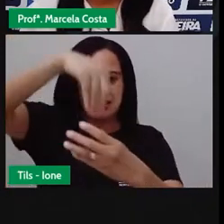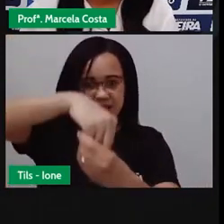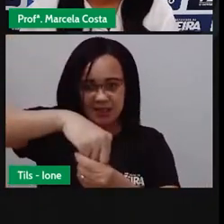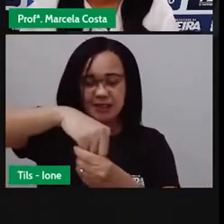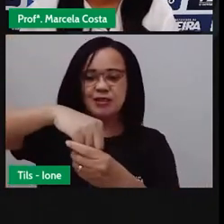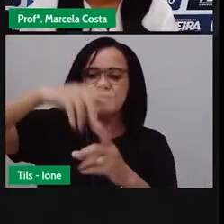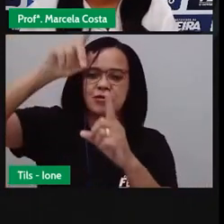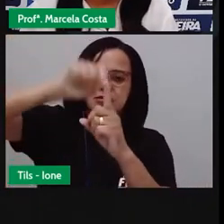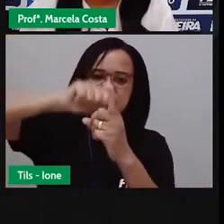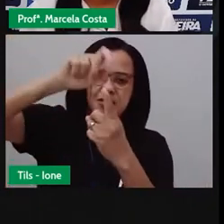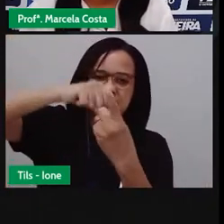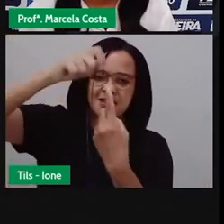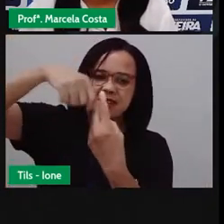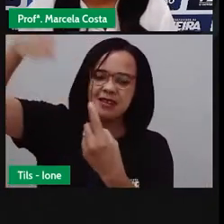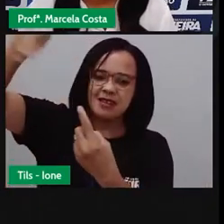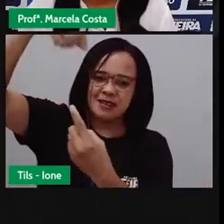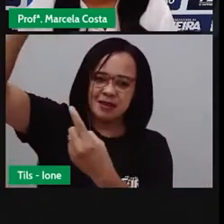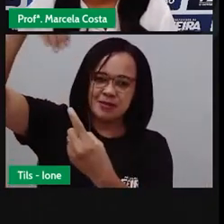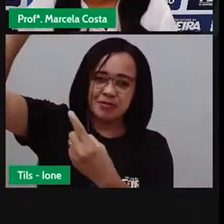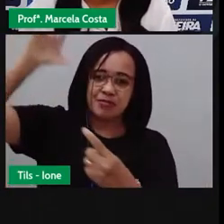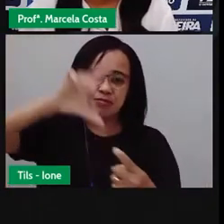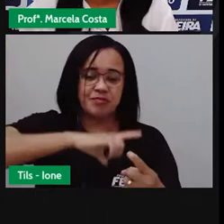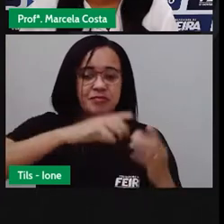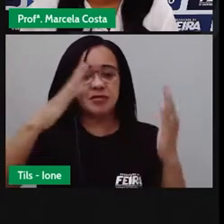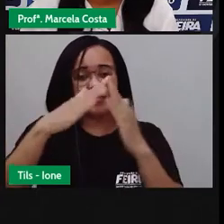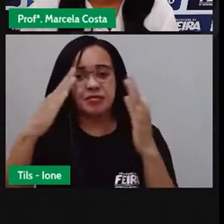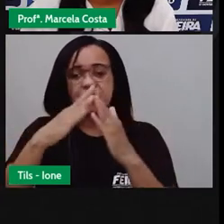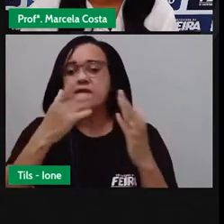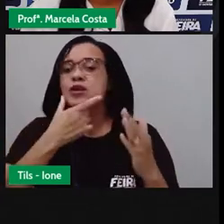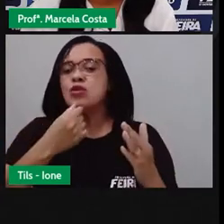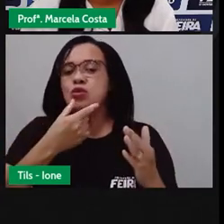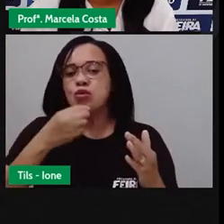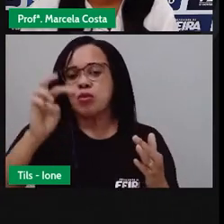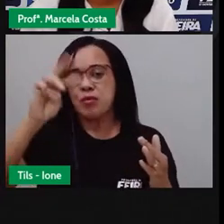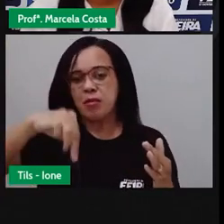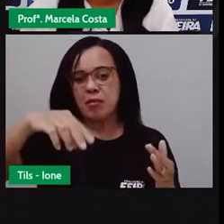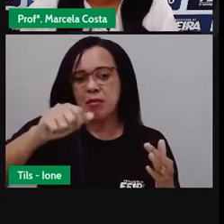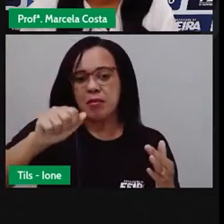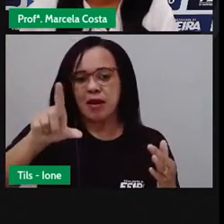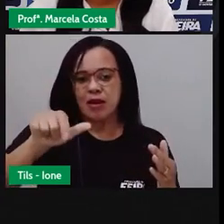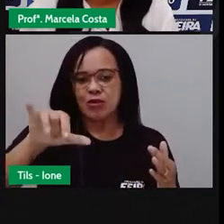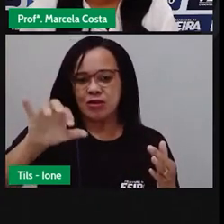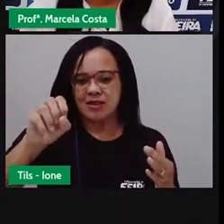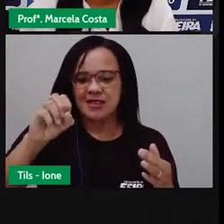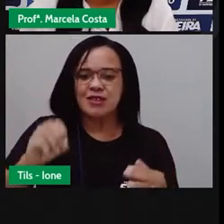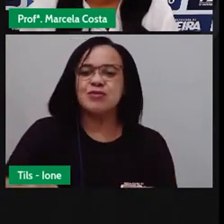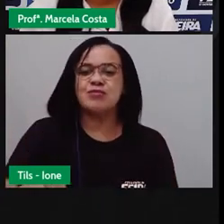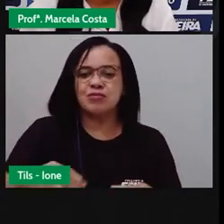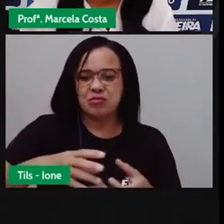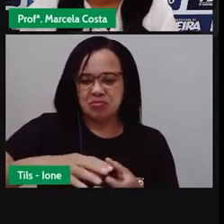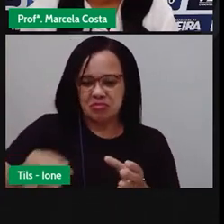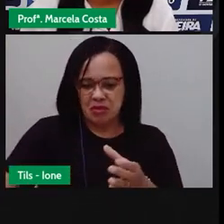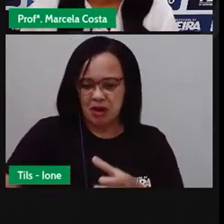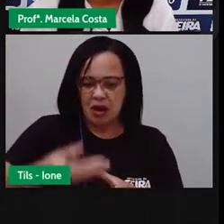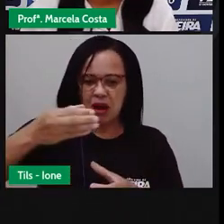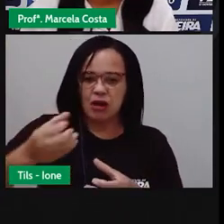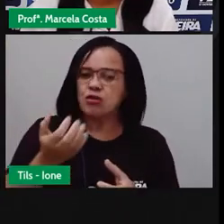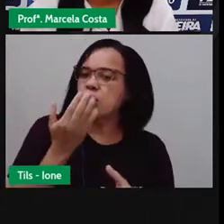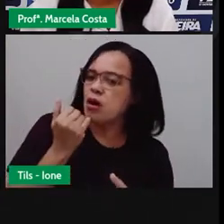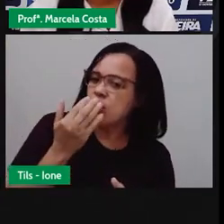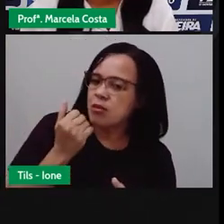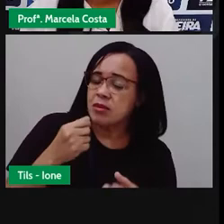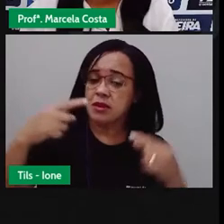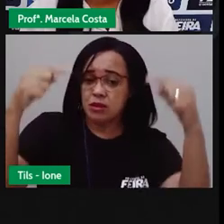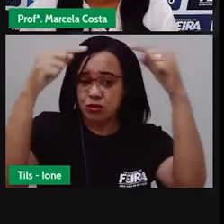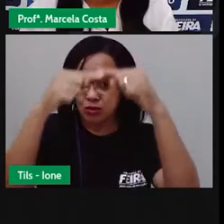de banana na casa de marculino. Pira um grosso e caldo fino para molde o cabo a comer. Tudo isso faz bater um